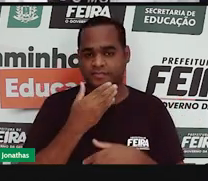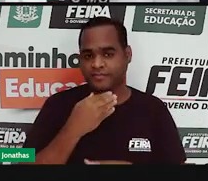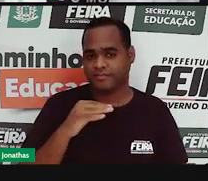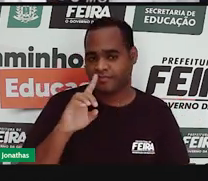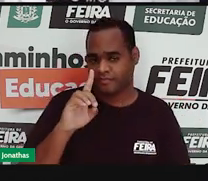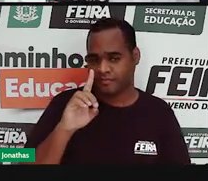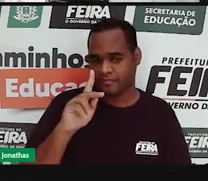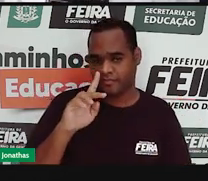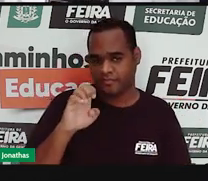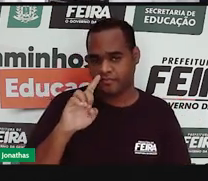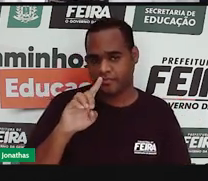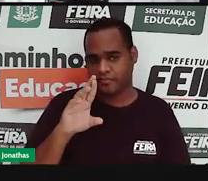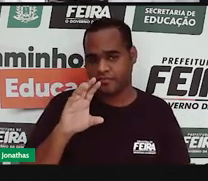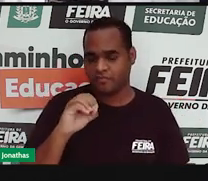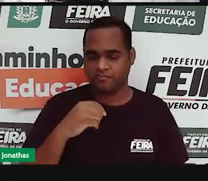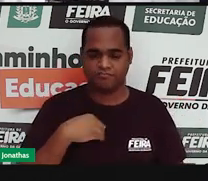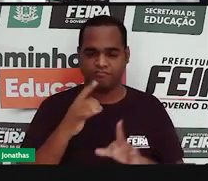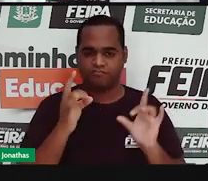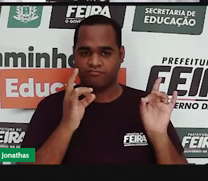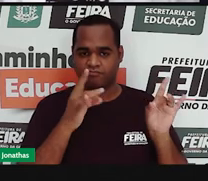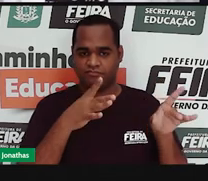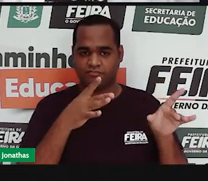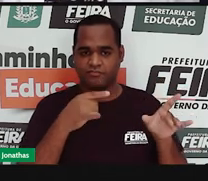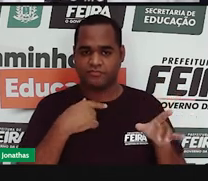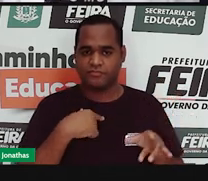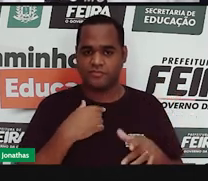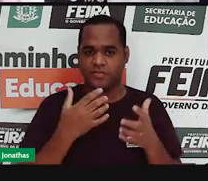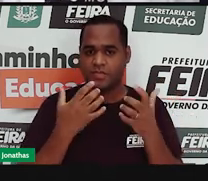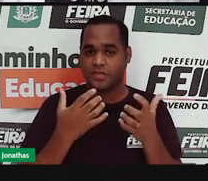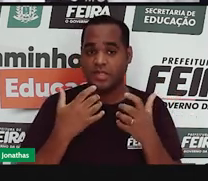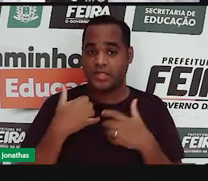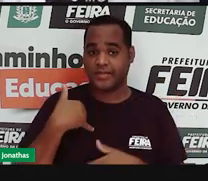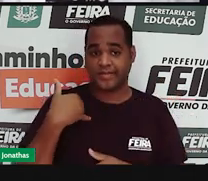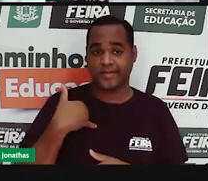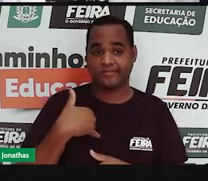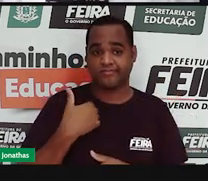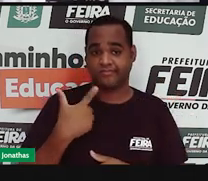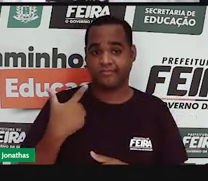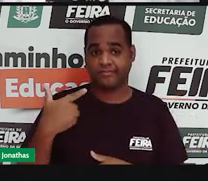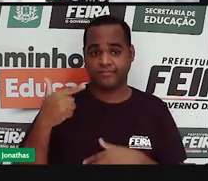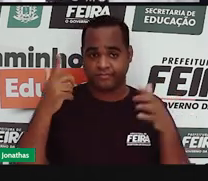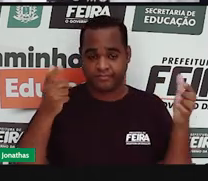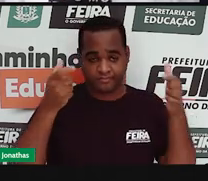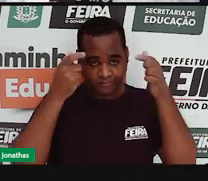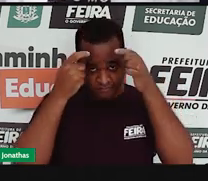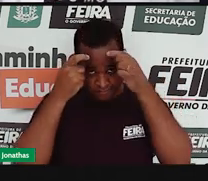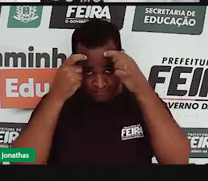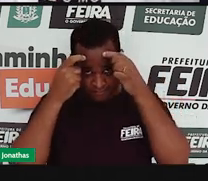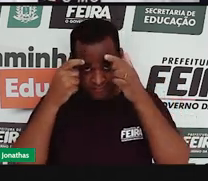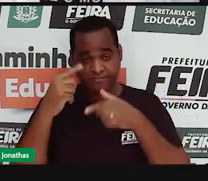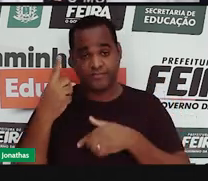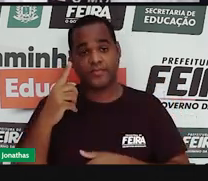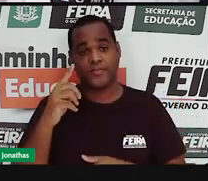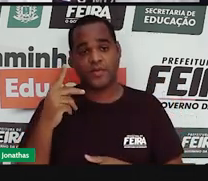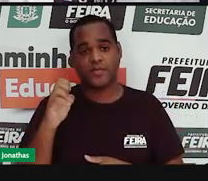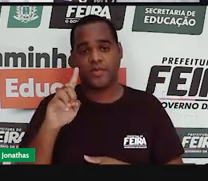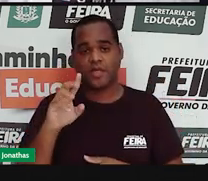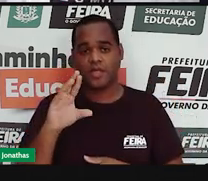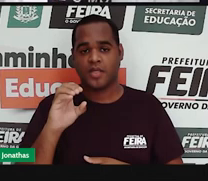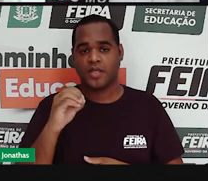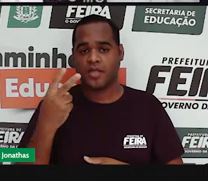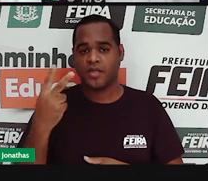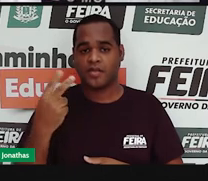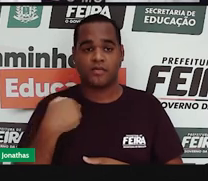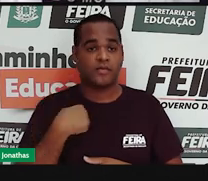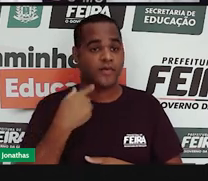renuncia. E o filho dele, Dom Pedro II, ele não tinha idade para assumir o trono. Então, vem uma fase de regências entre um